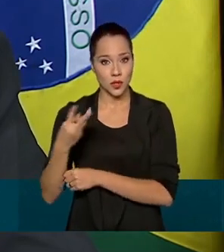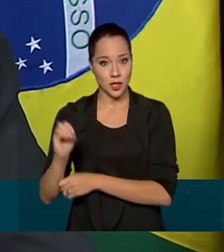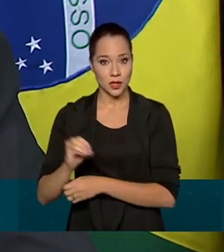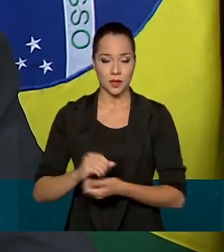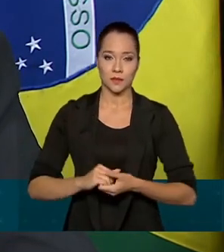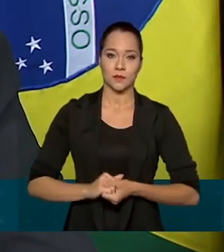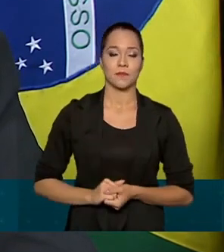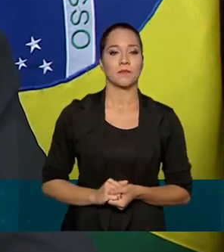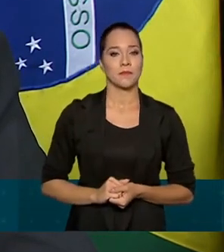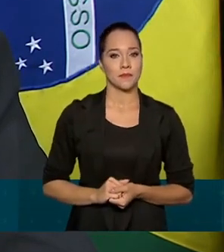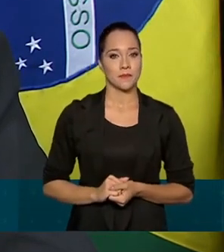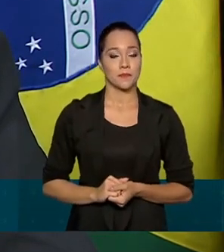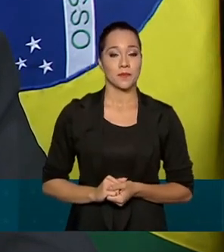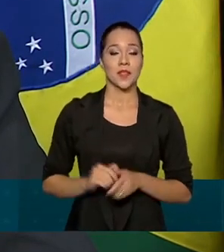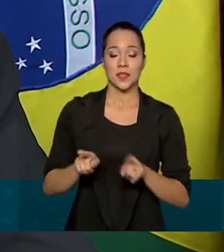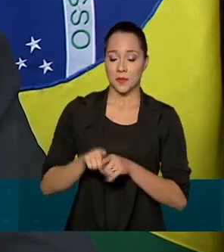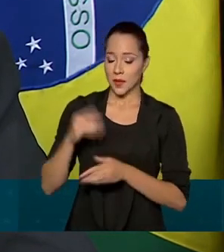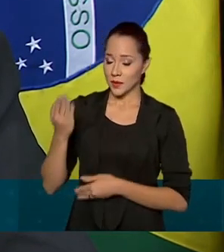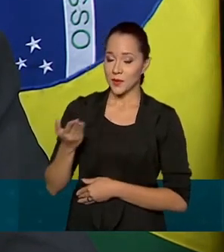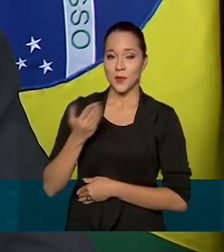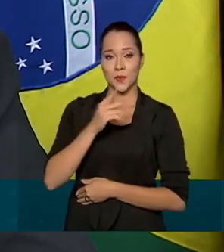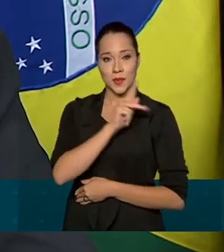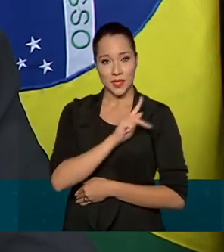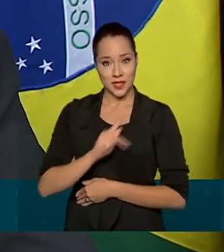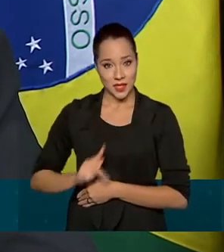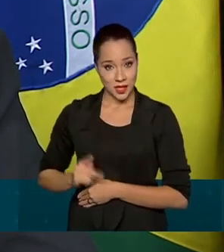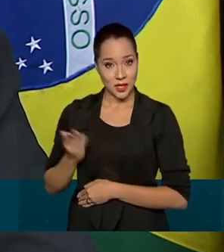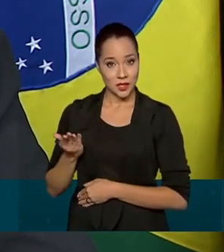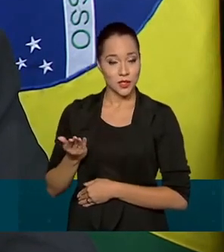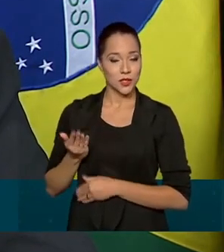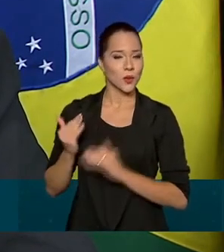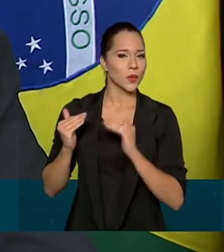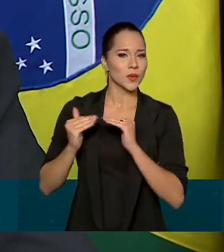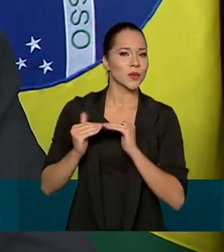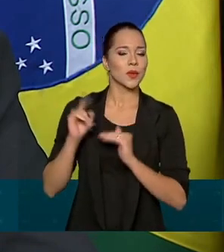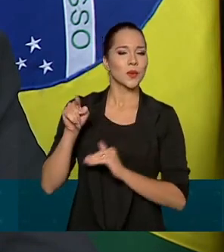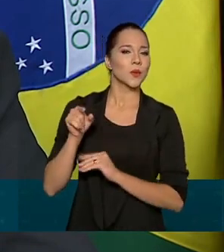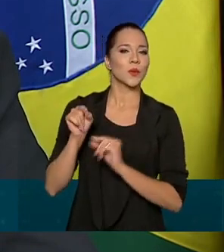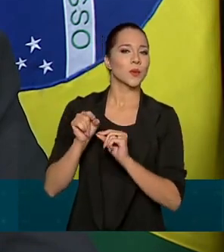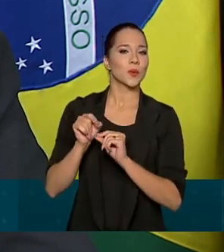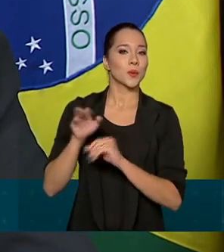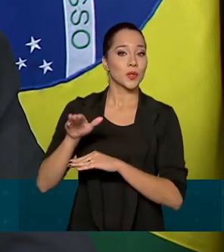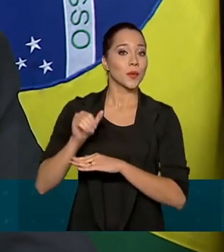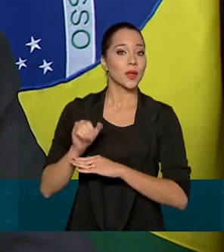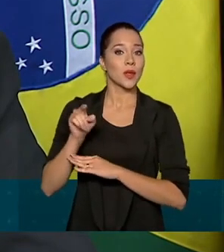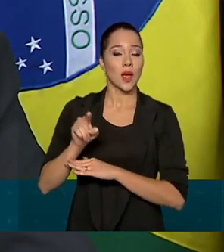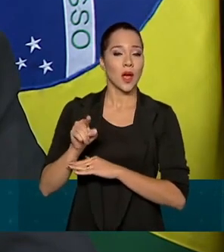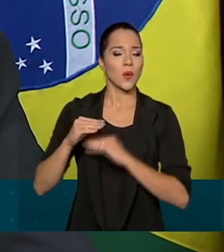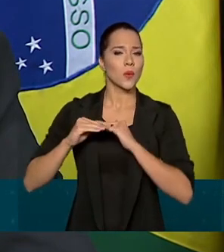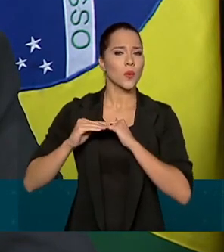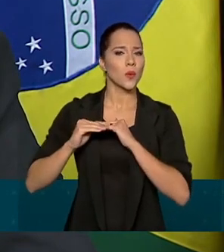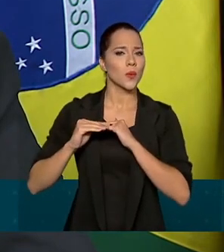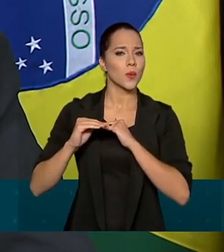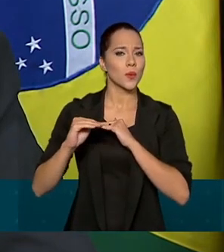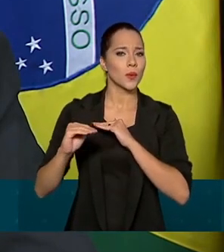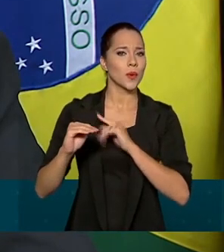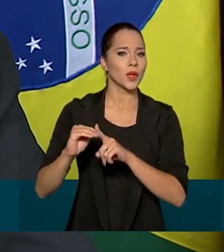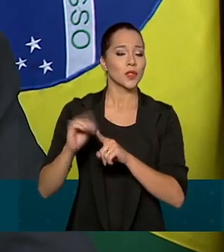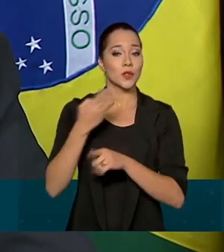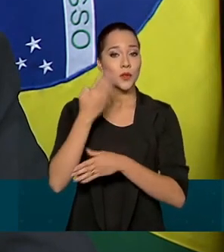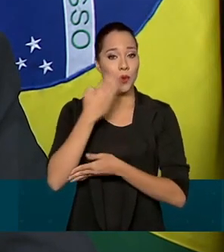Coincidimos, senhor presidente, com o seu chamado ao estabelecimento de